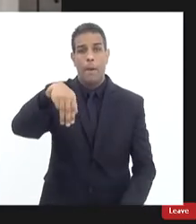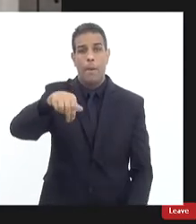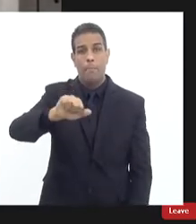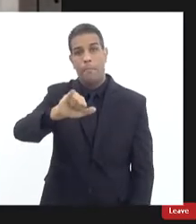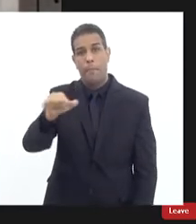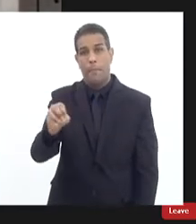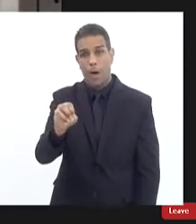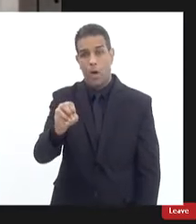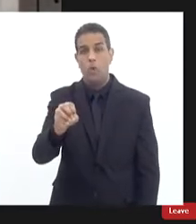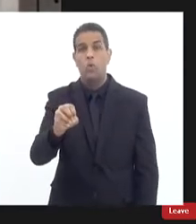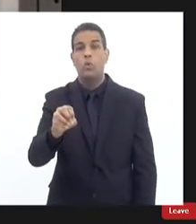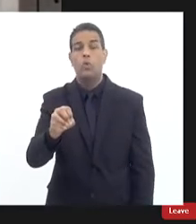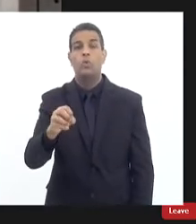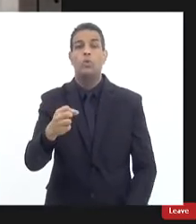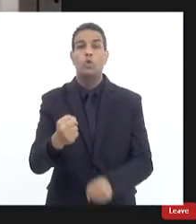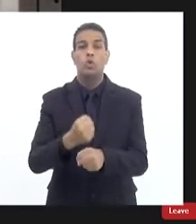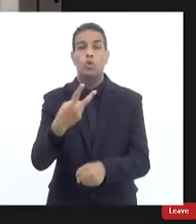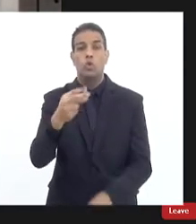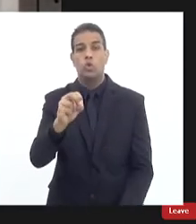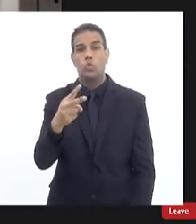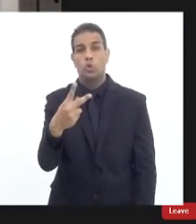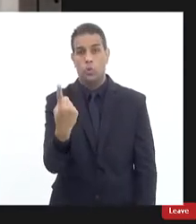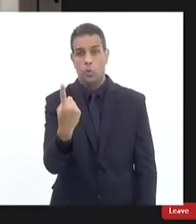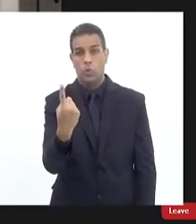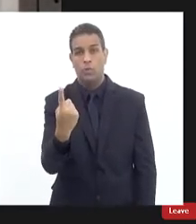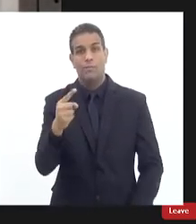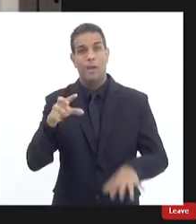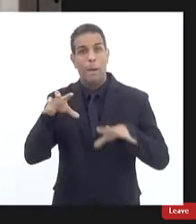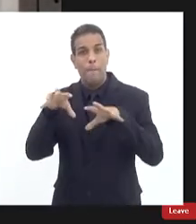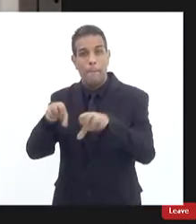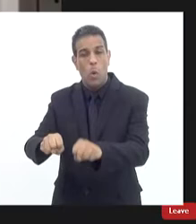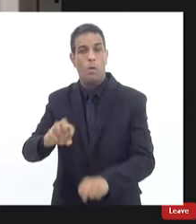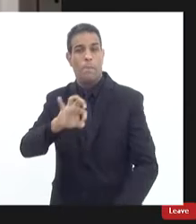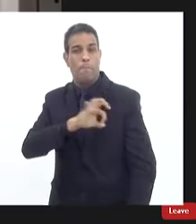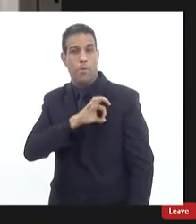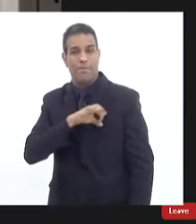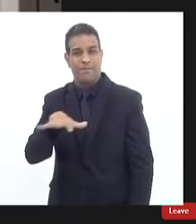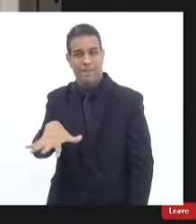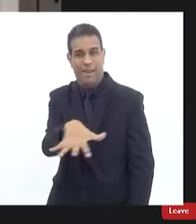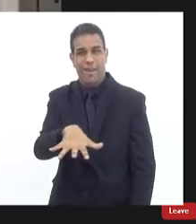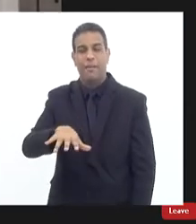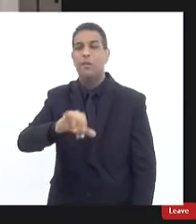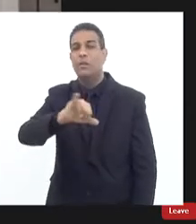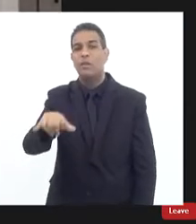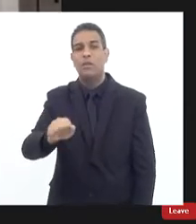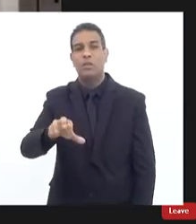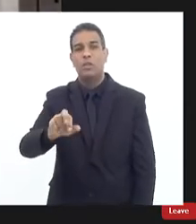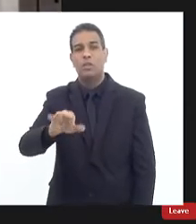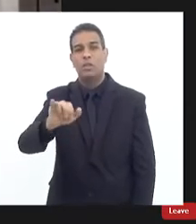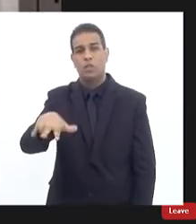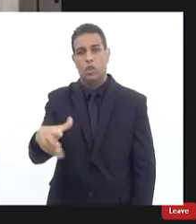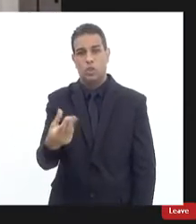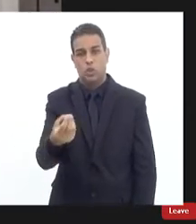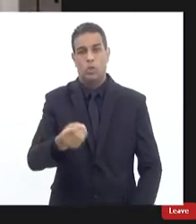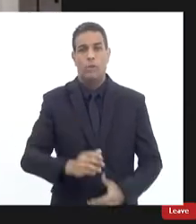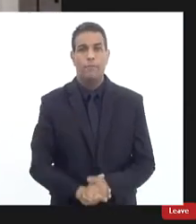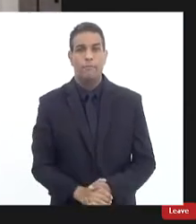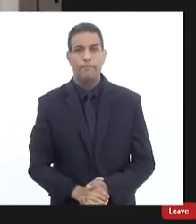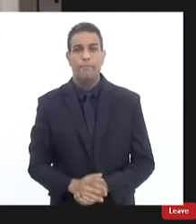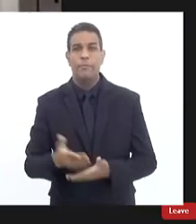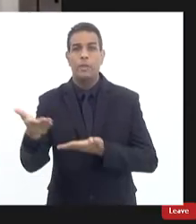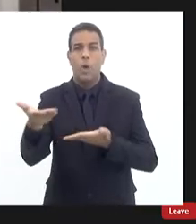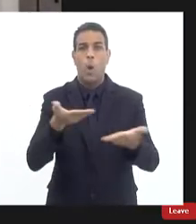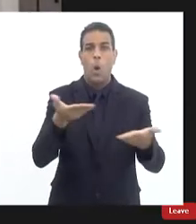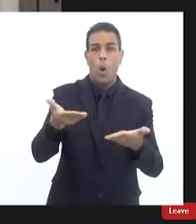6 de 5 de 2021 está aqui a operação da PESER em Jacarezinho será que a reunião seguirá a seguinte dinâmica os convidados